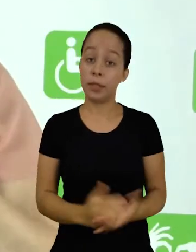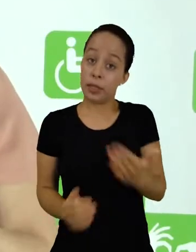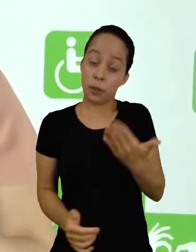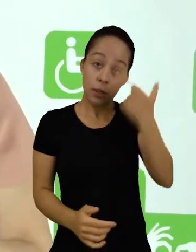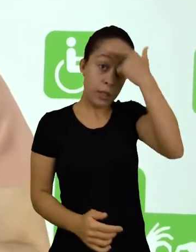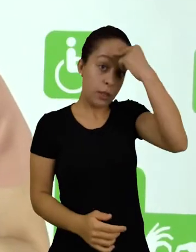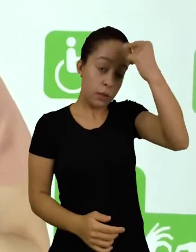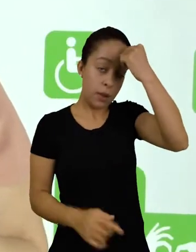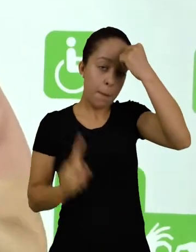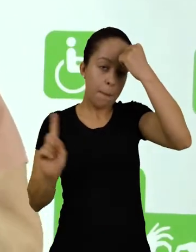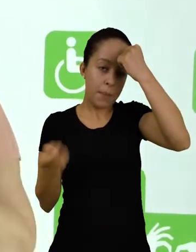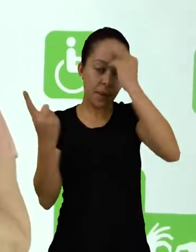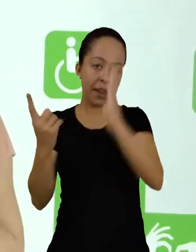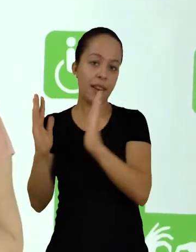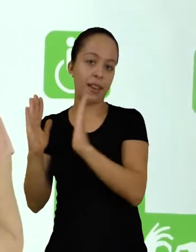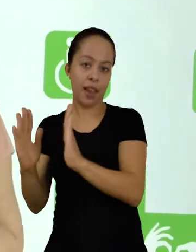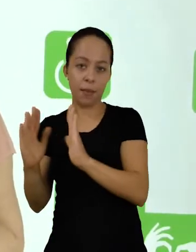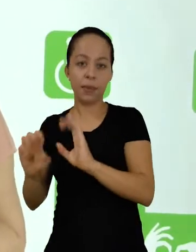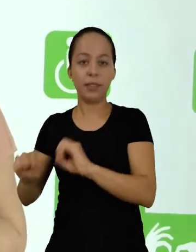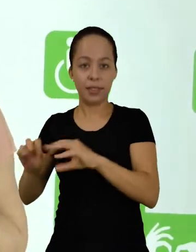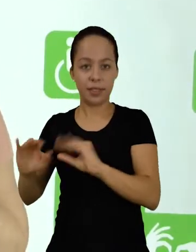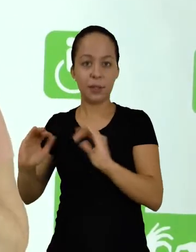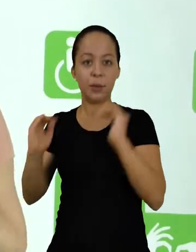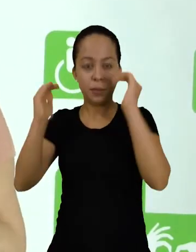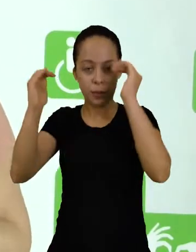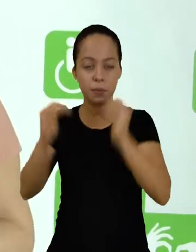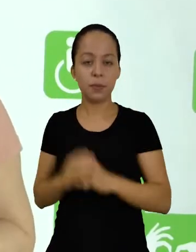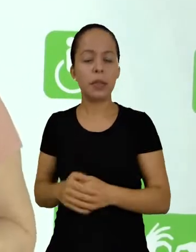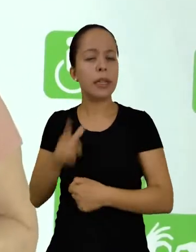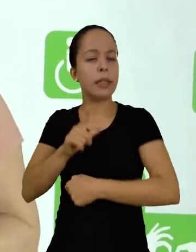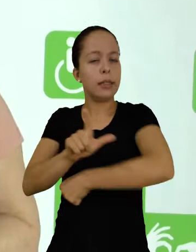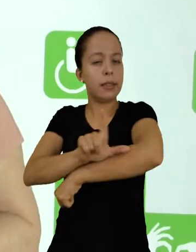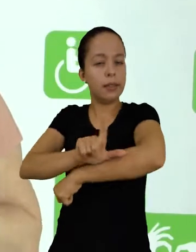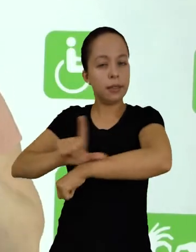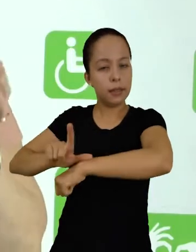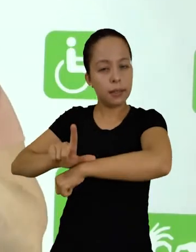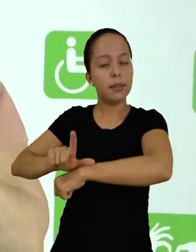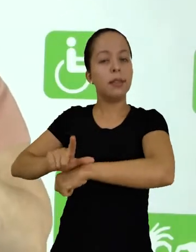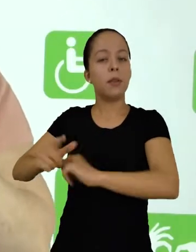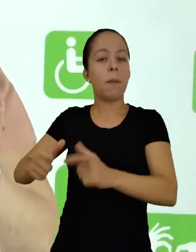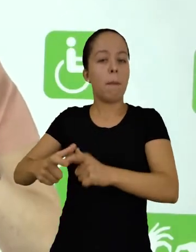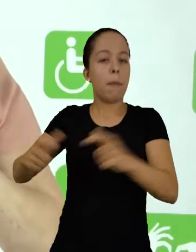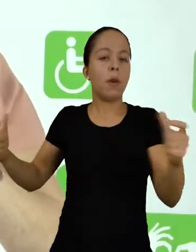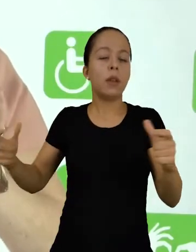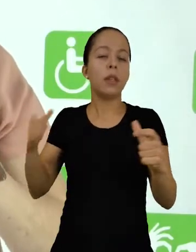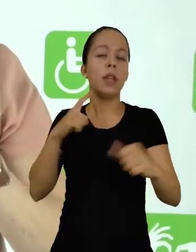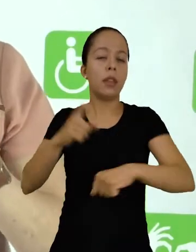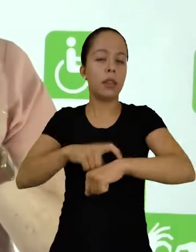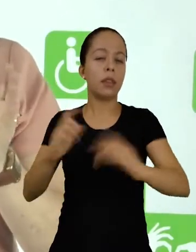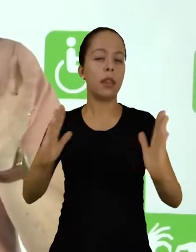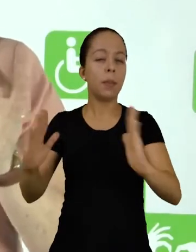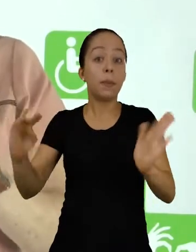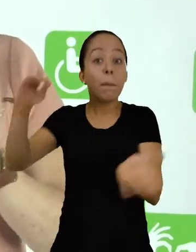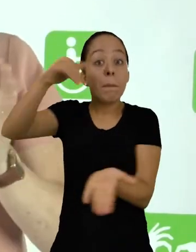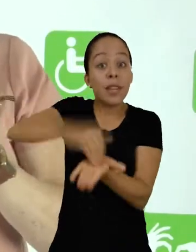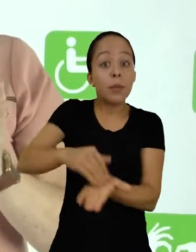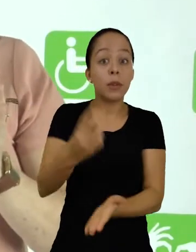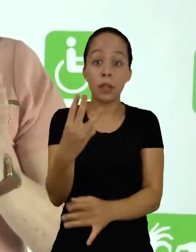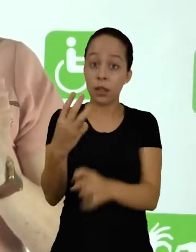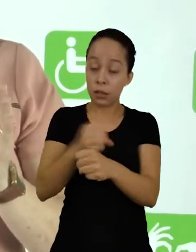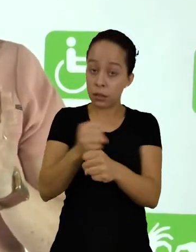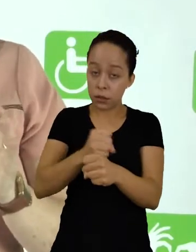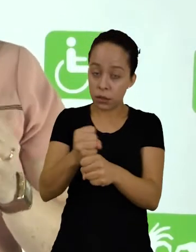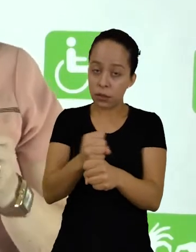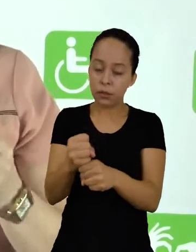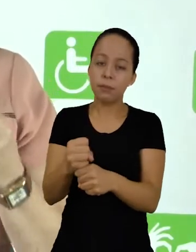a primeira etapa da educação superior. Na maioria das licenciaturas, que equivale a um período mínimo de três